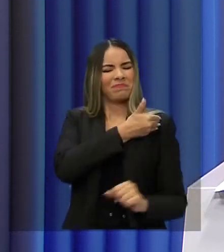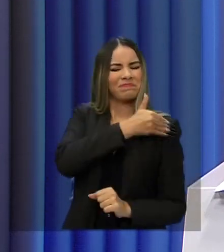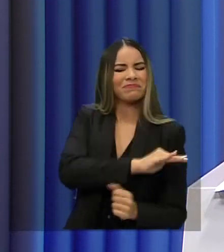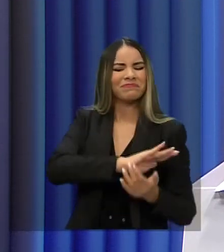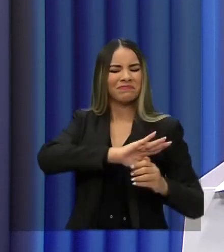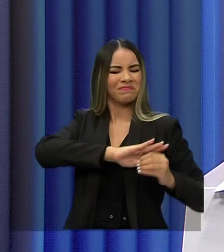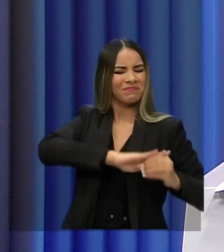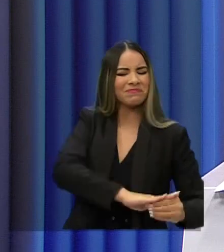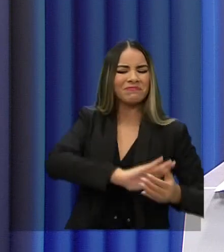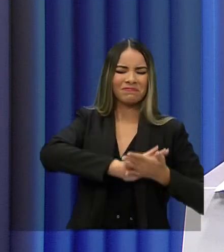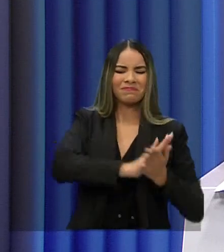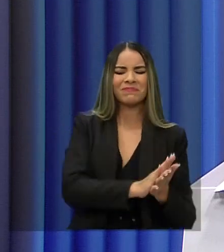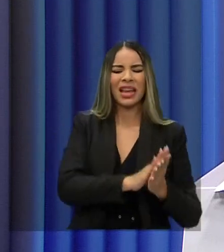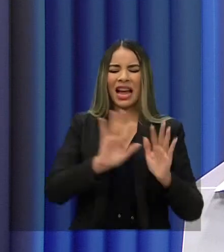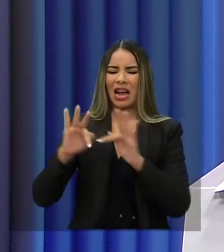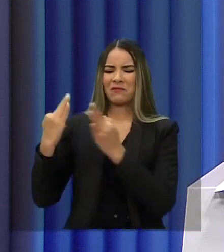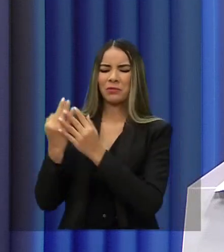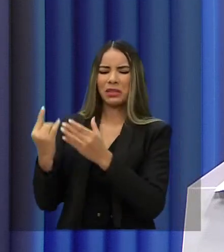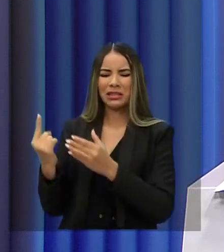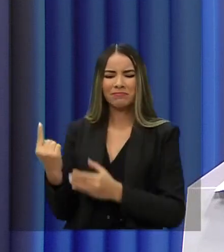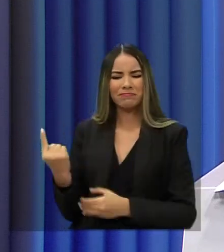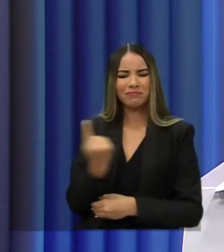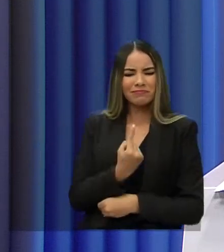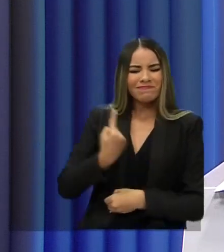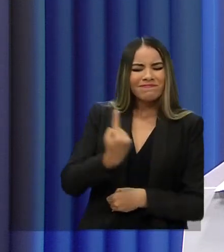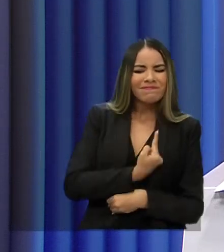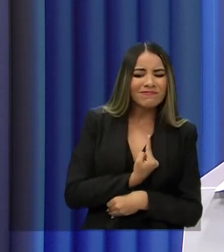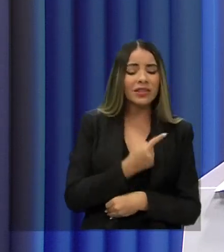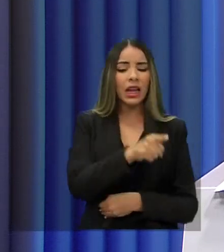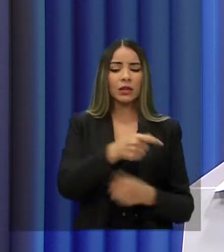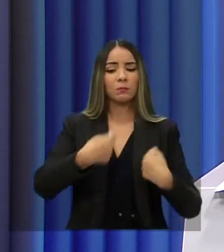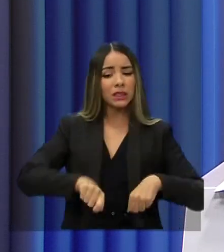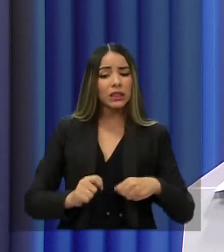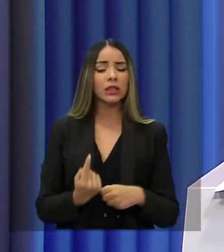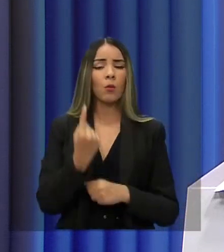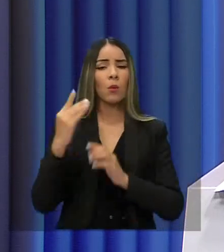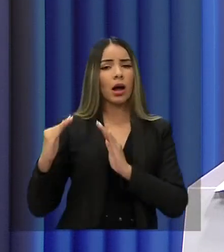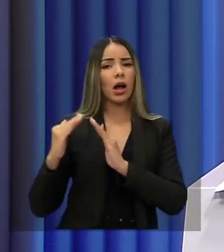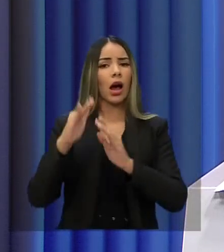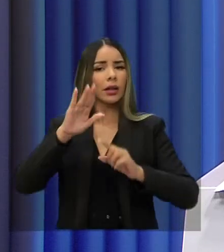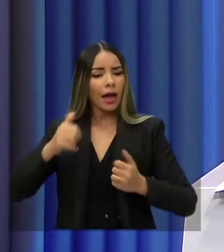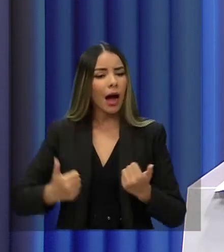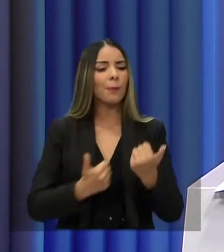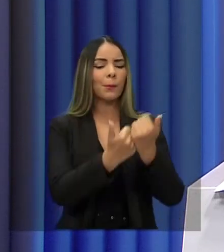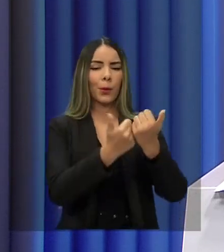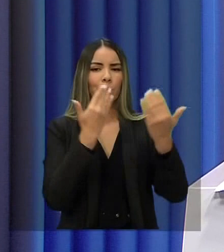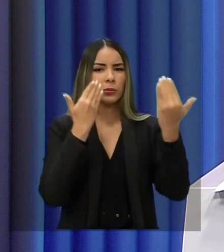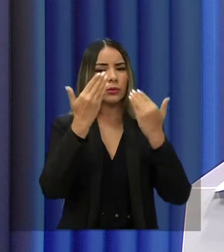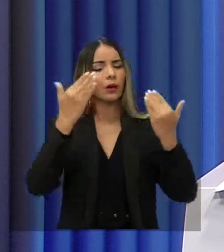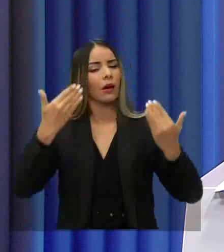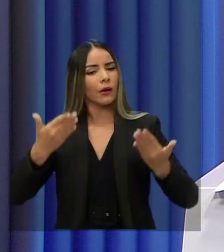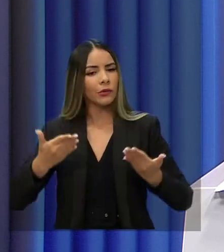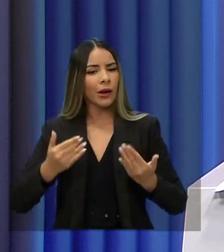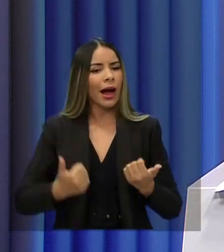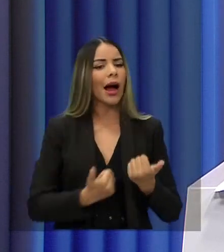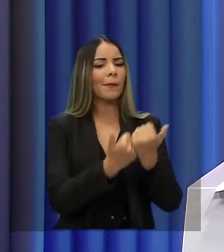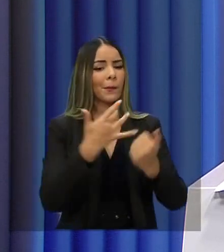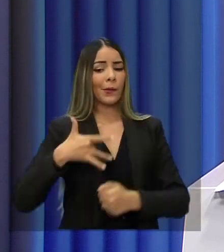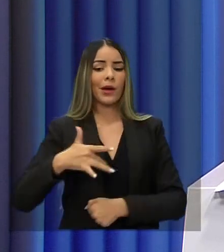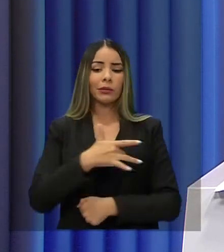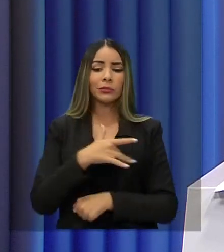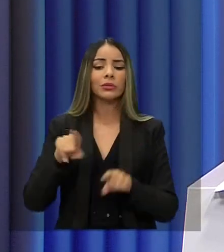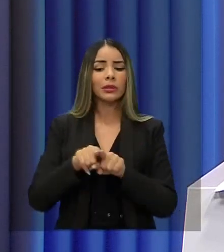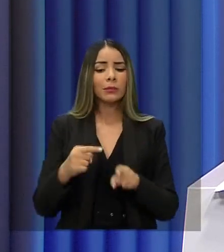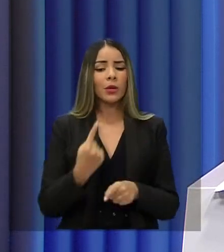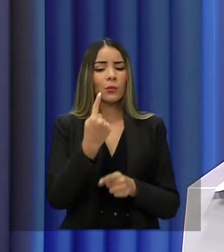isolados da família e das relações sociais? Precisa de uma casa para dar apoio psicológico, apoio à saúde e também um